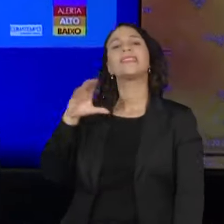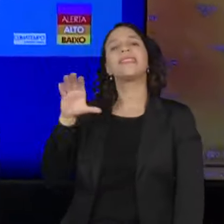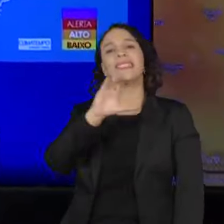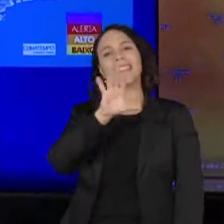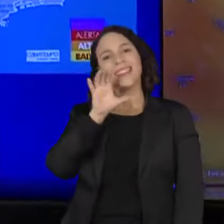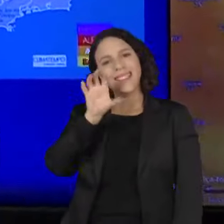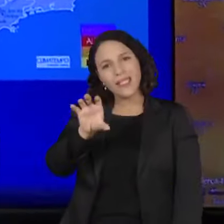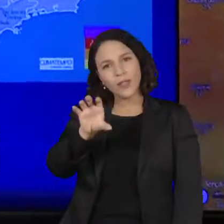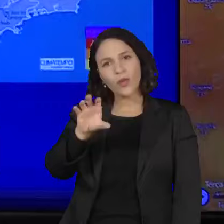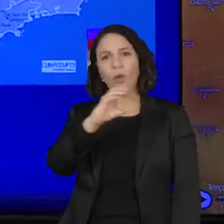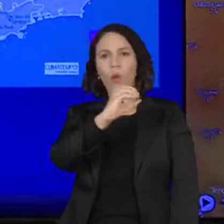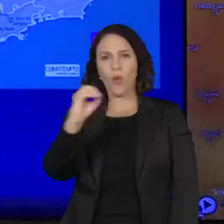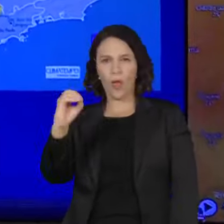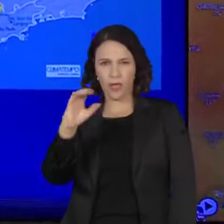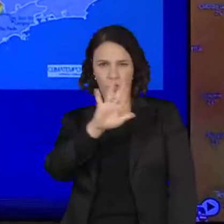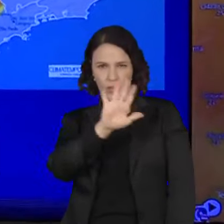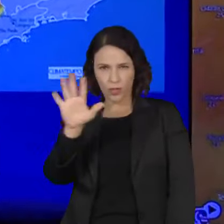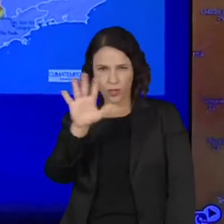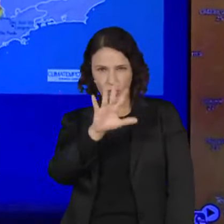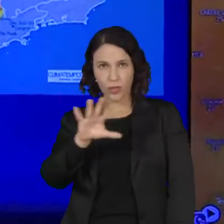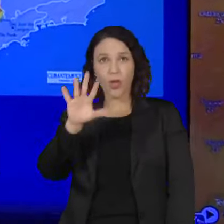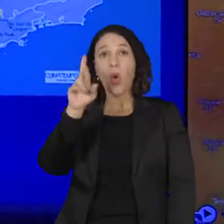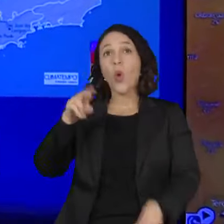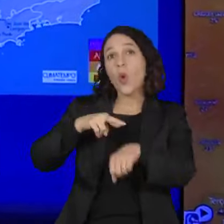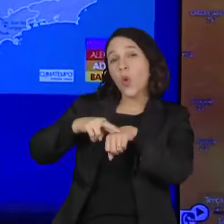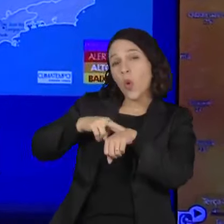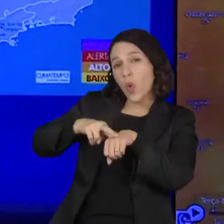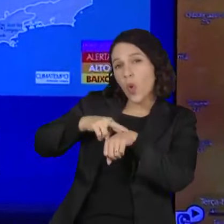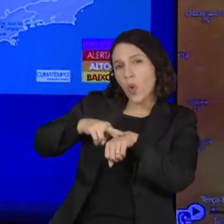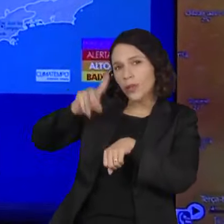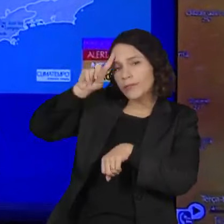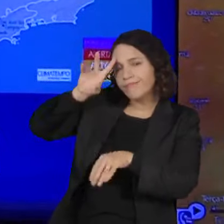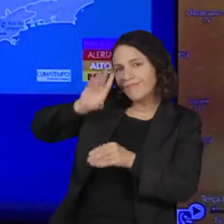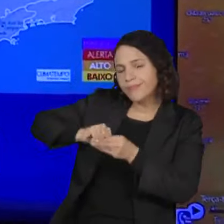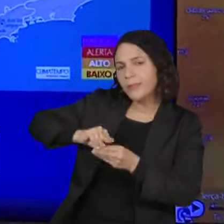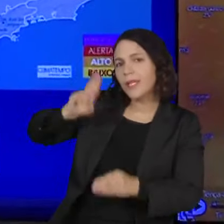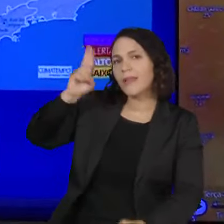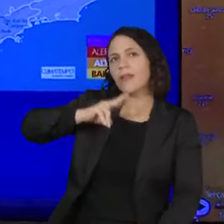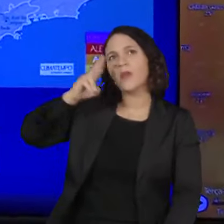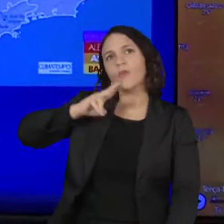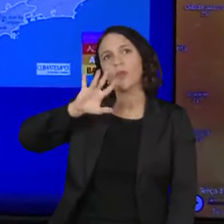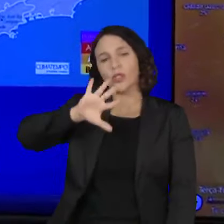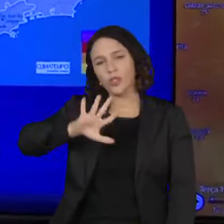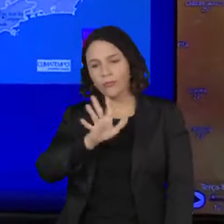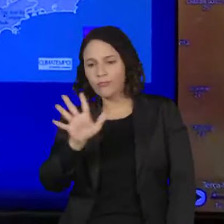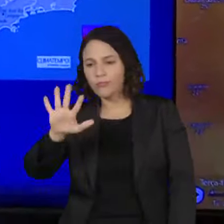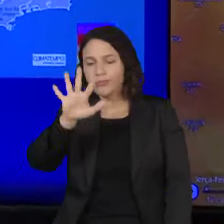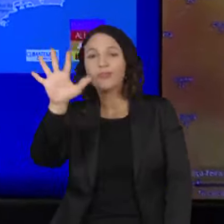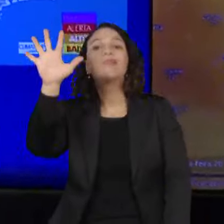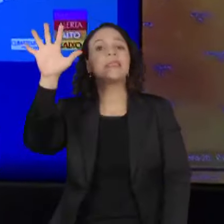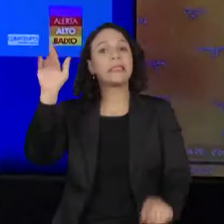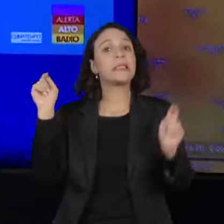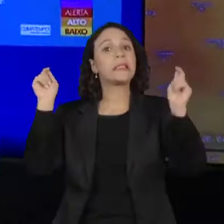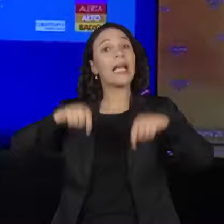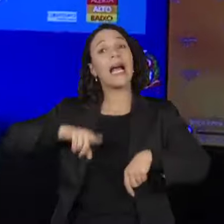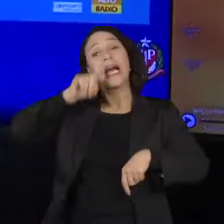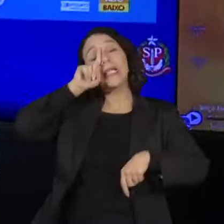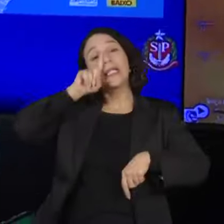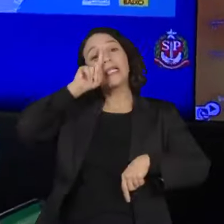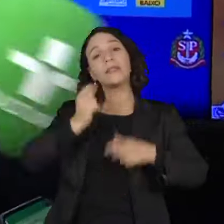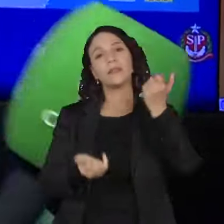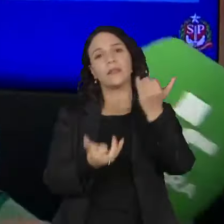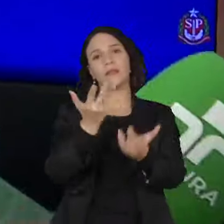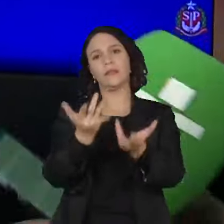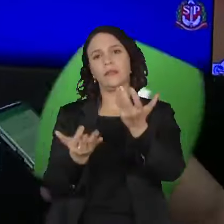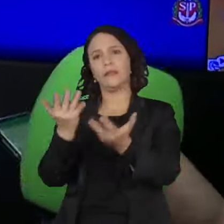Onde se vê a cor roxa, entende-se que é a situação de emergência daquela região para risco de incêndio.